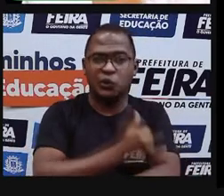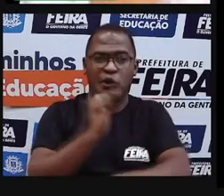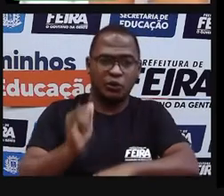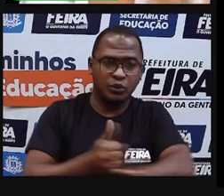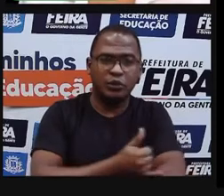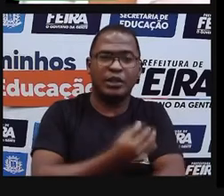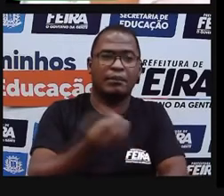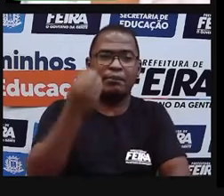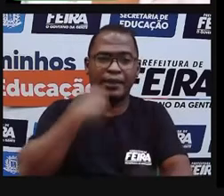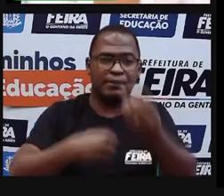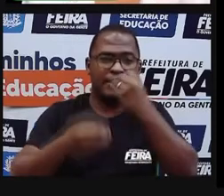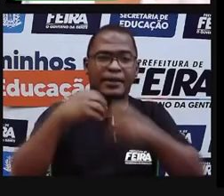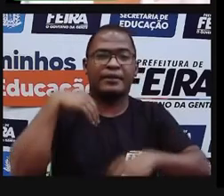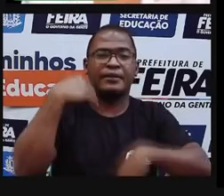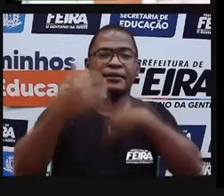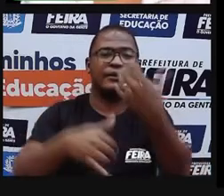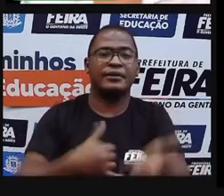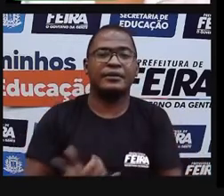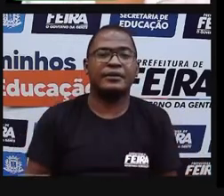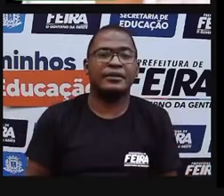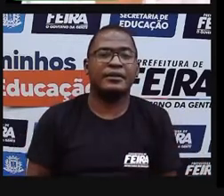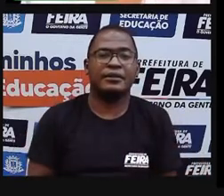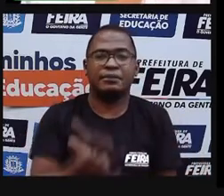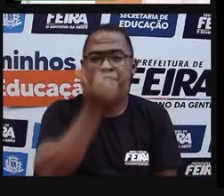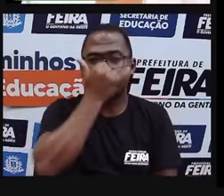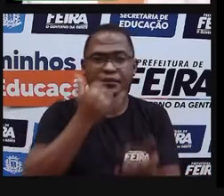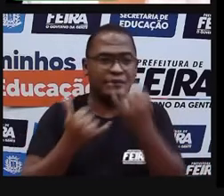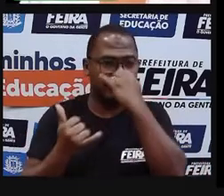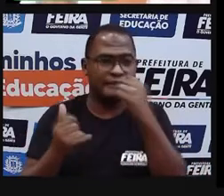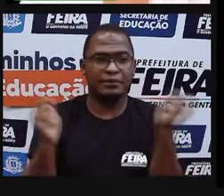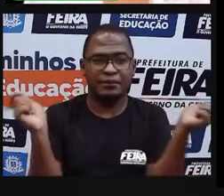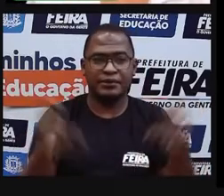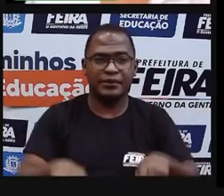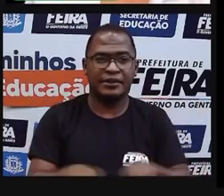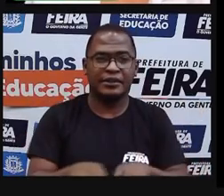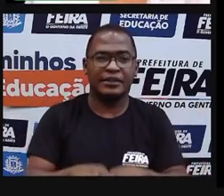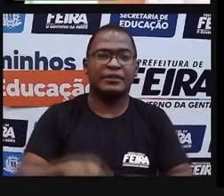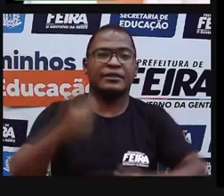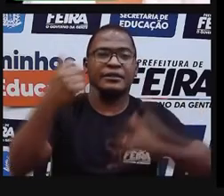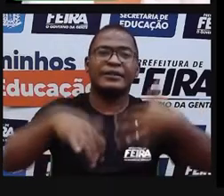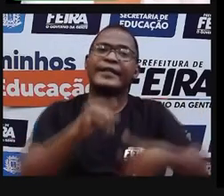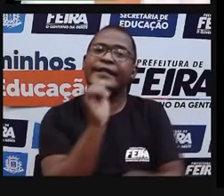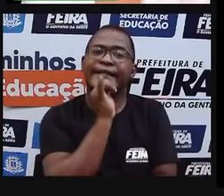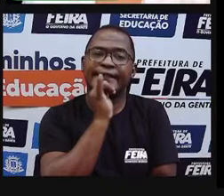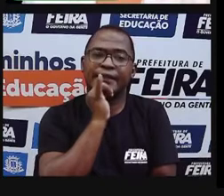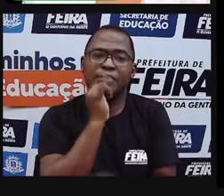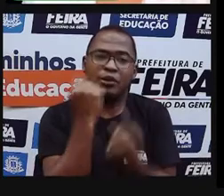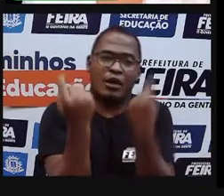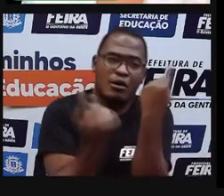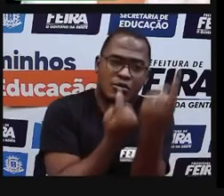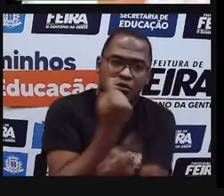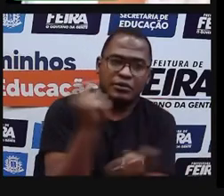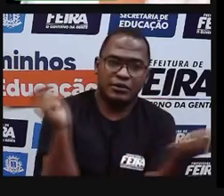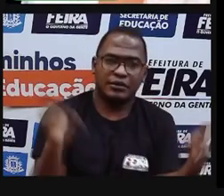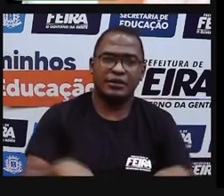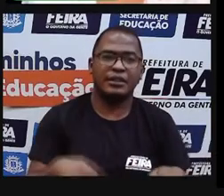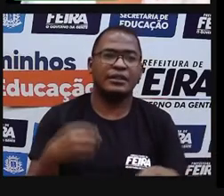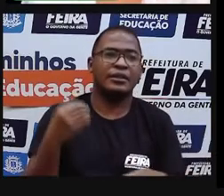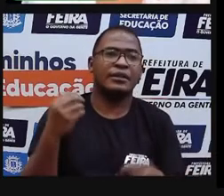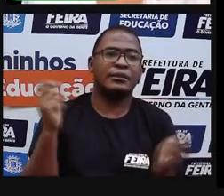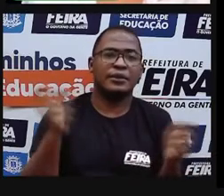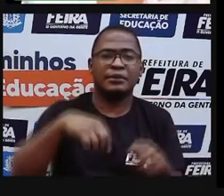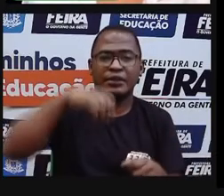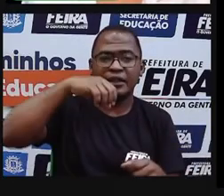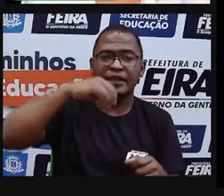Porque aquilo ali vai trazer uma consequência para mim e para a minha vida. Então, aqui tem alguns exemplos, ó. De benefícios de uma